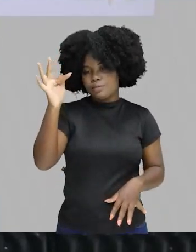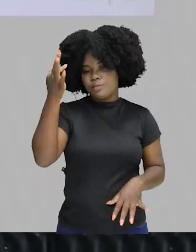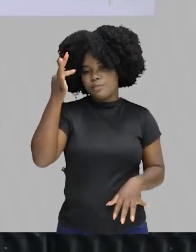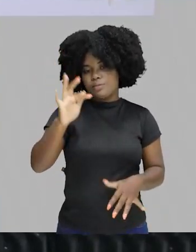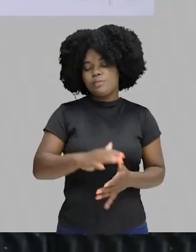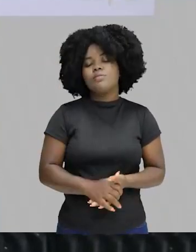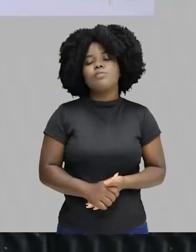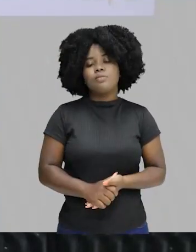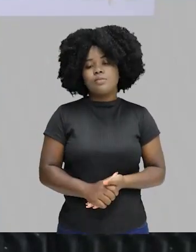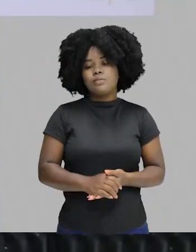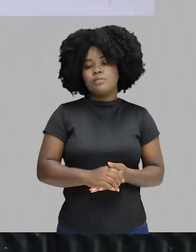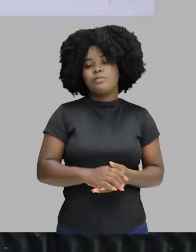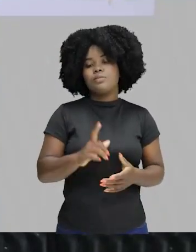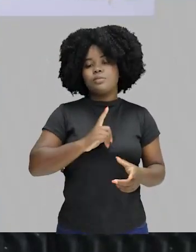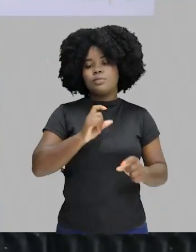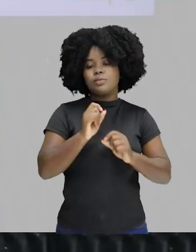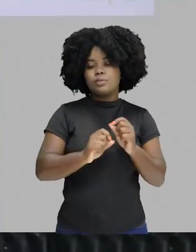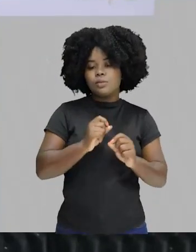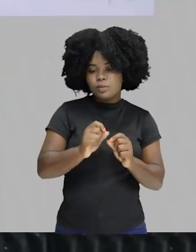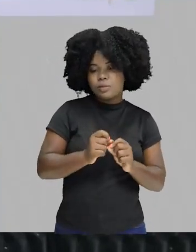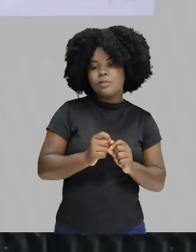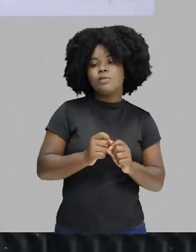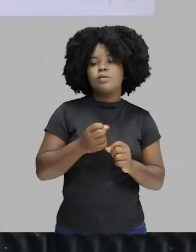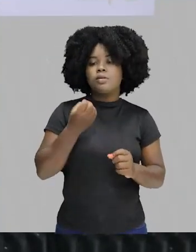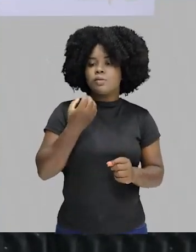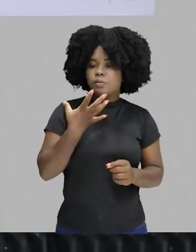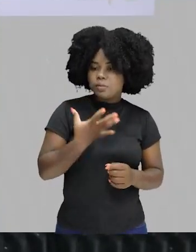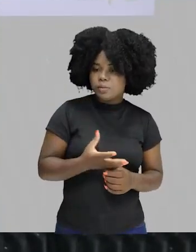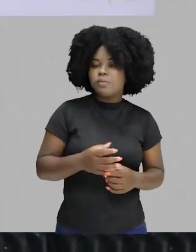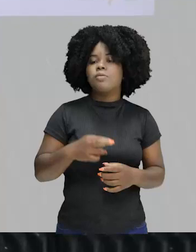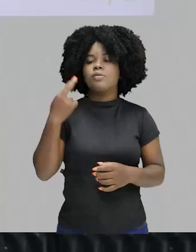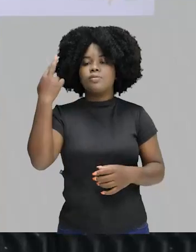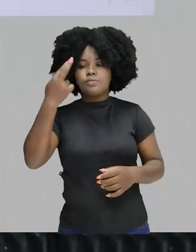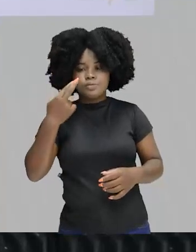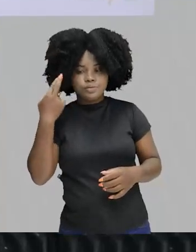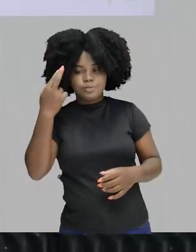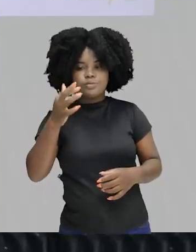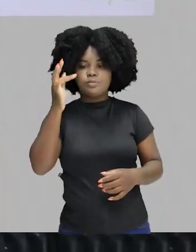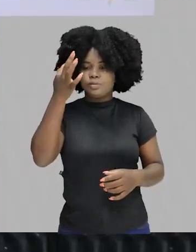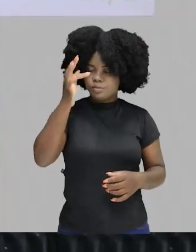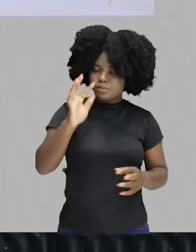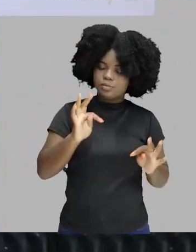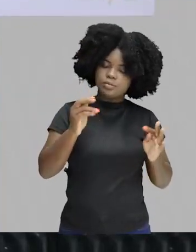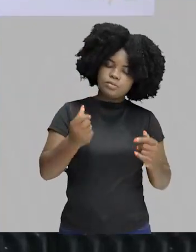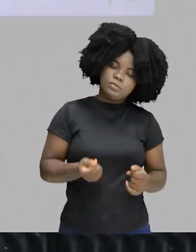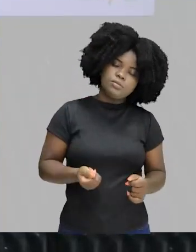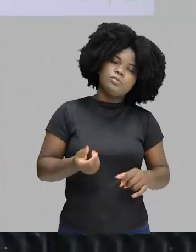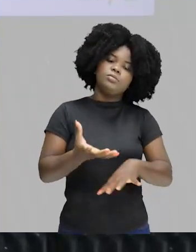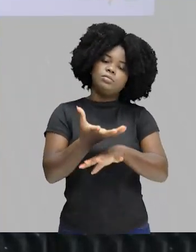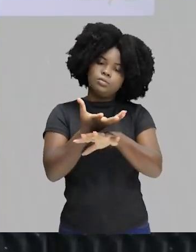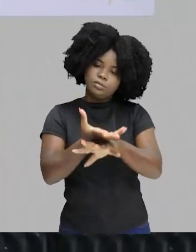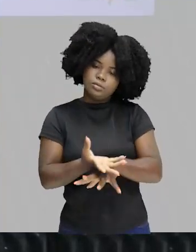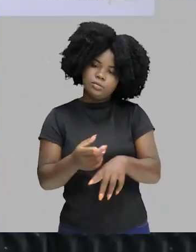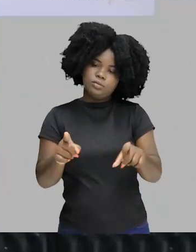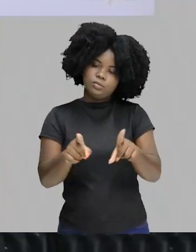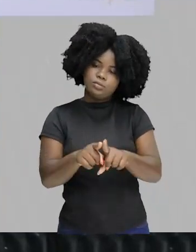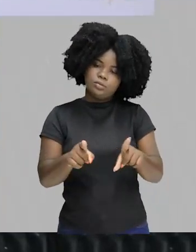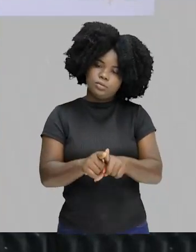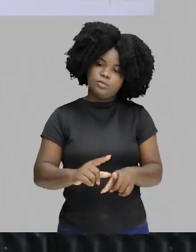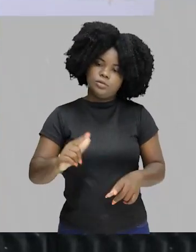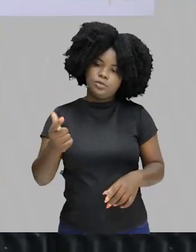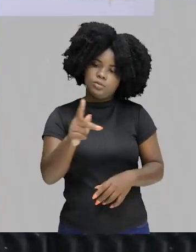vocês o que há de melhor dentro das reflexões na filosofia, em todas as áreas aqui que nós temos, vários